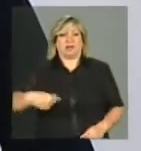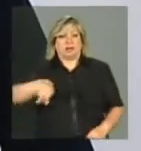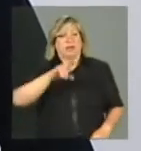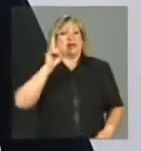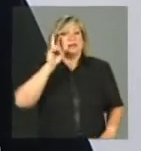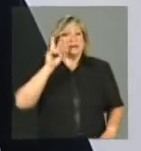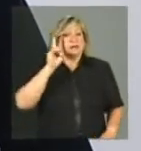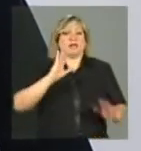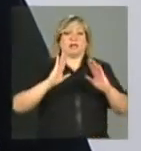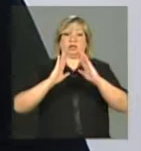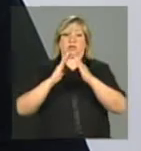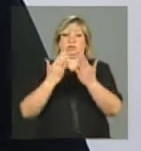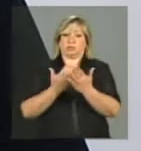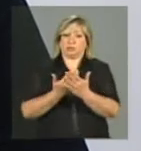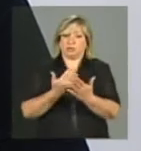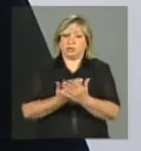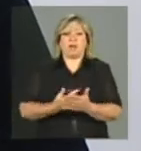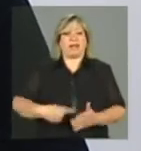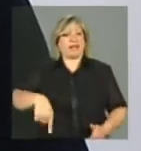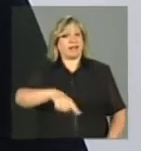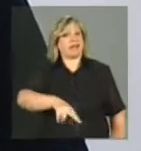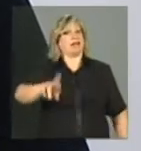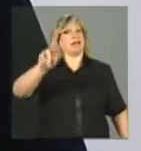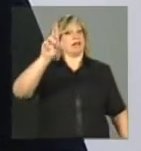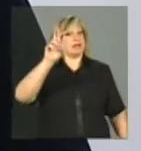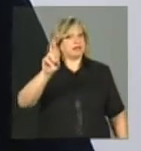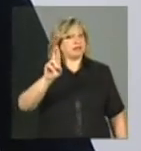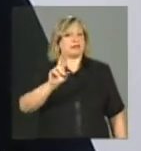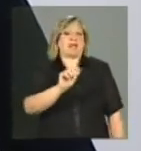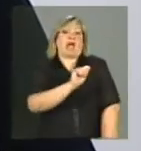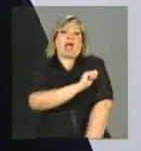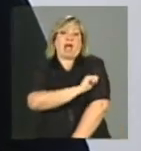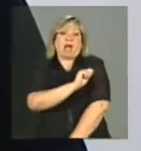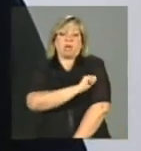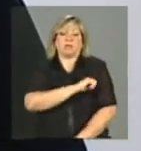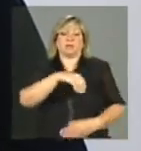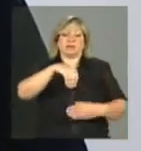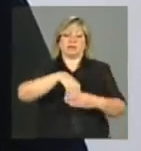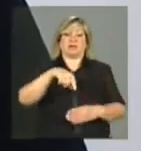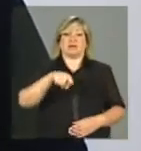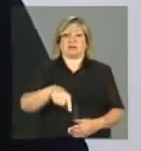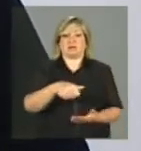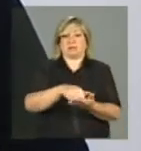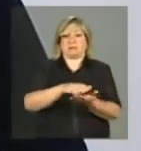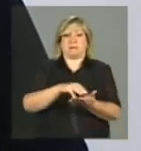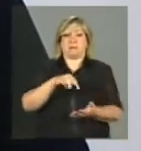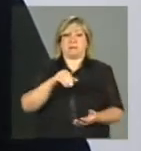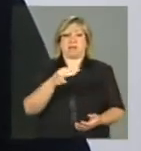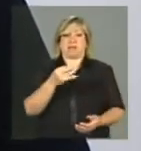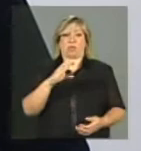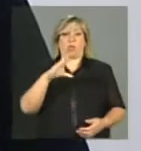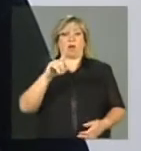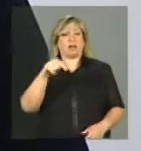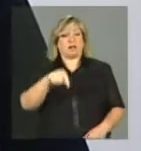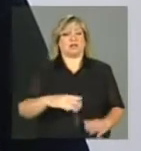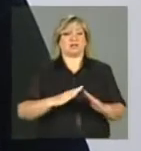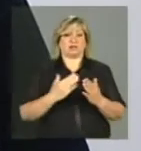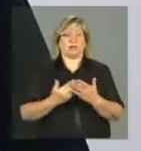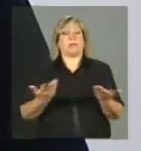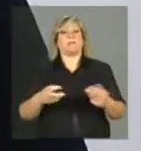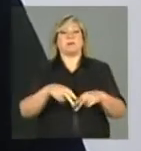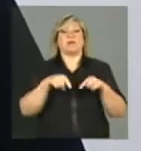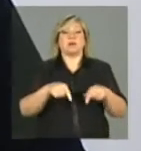as escolas, elas são as responsáveis pelos alunos que estão matriculados naquela escola. E é por isso que os municípios